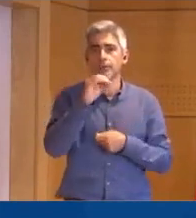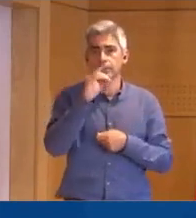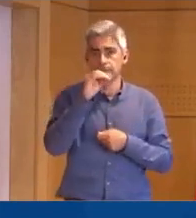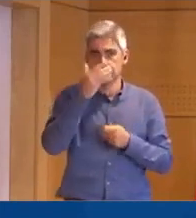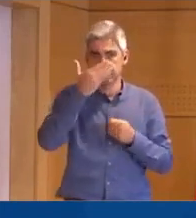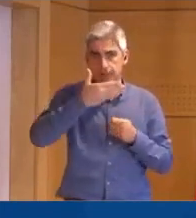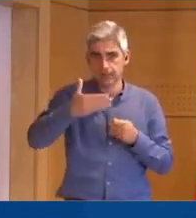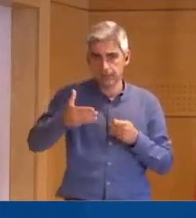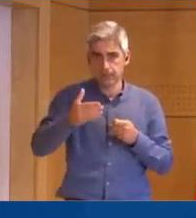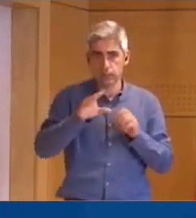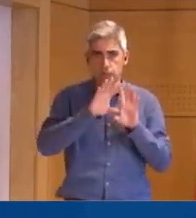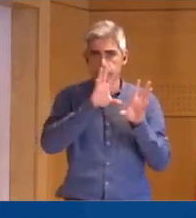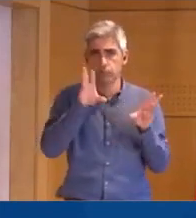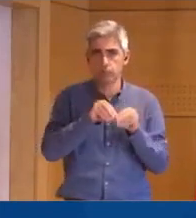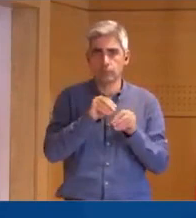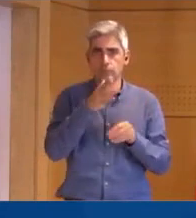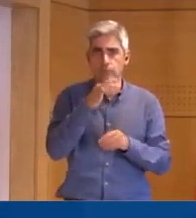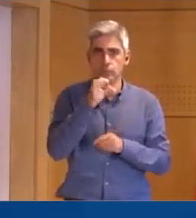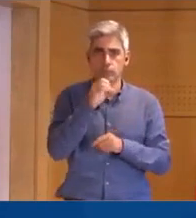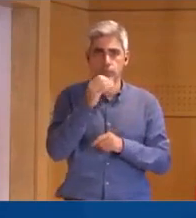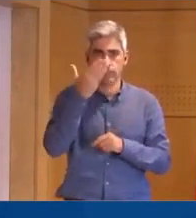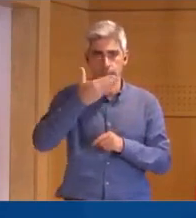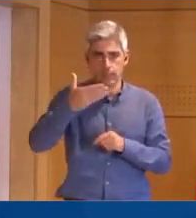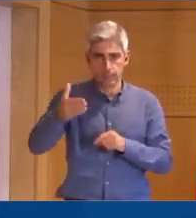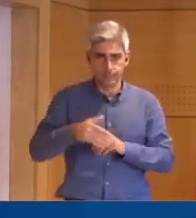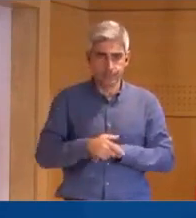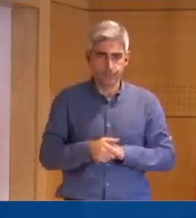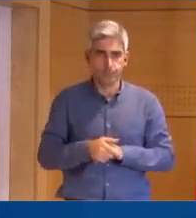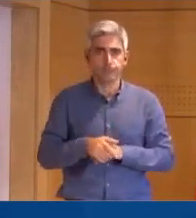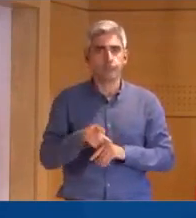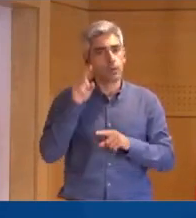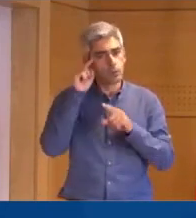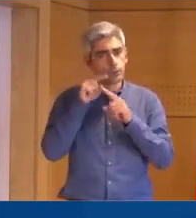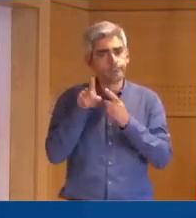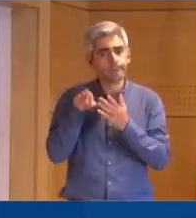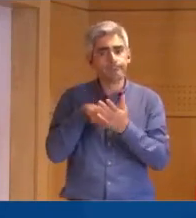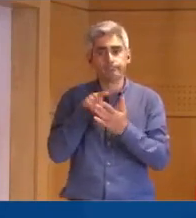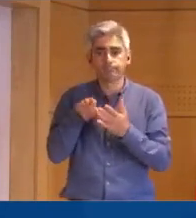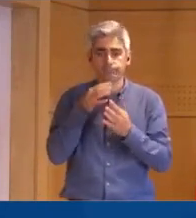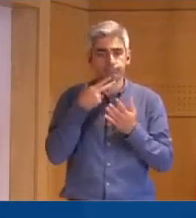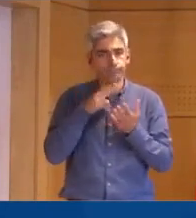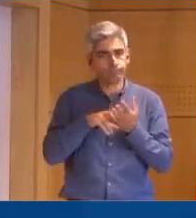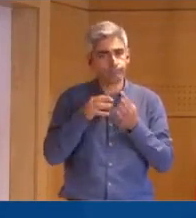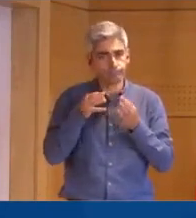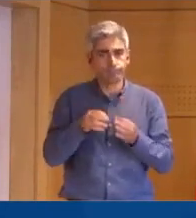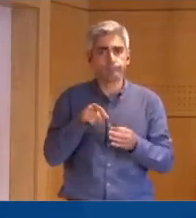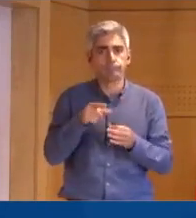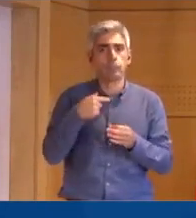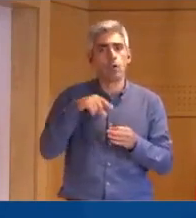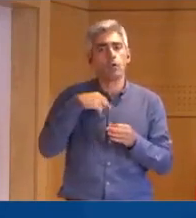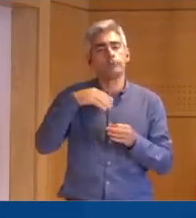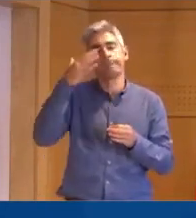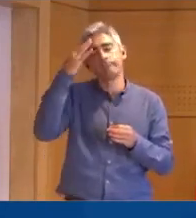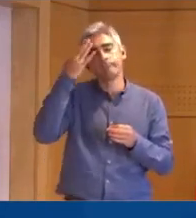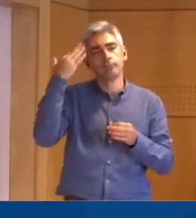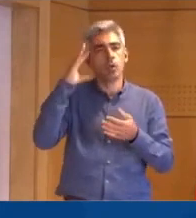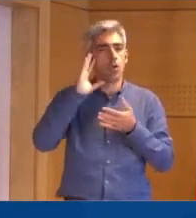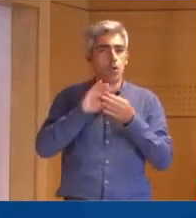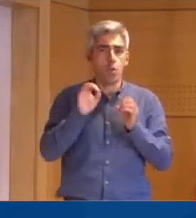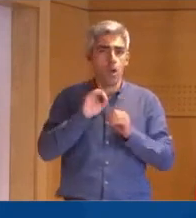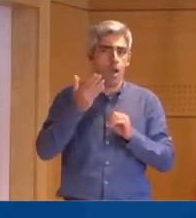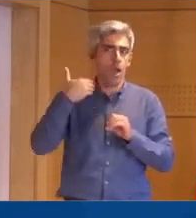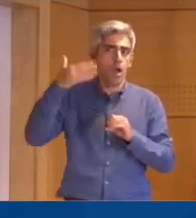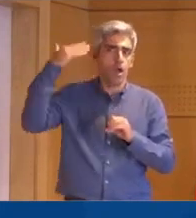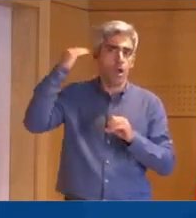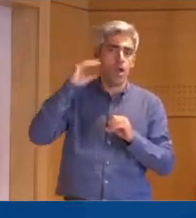dias, num total de 180 dias. E elimina-se definitivamente aquilo que considerávamos um anacronismo já há